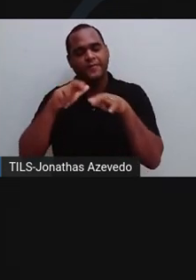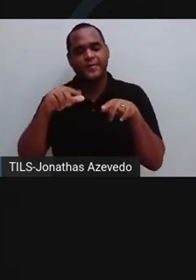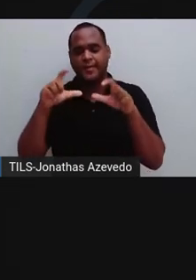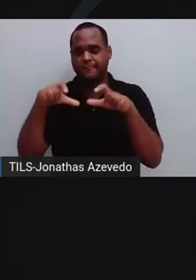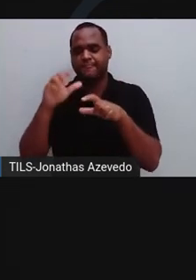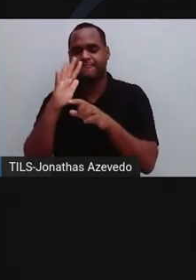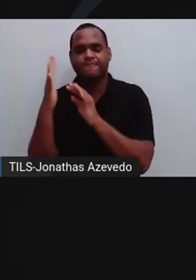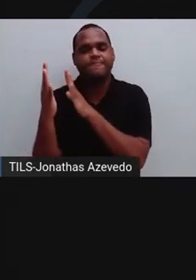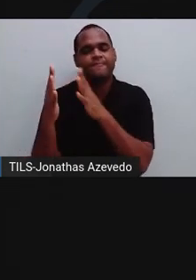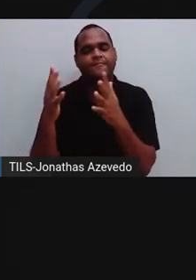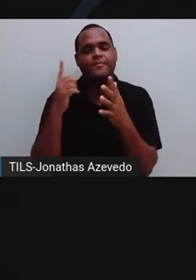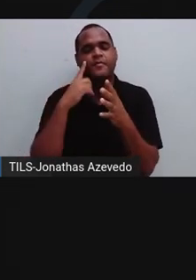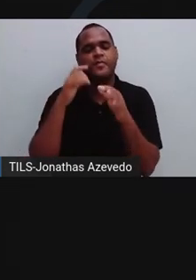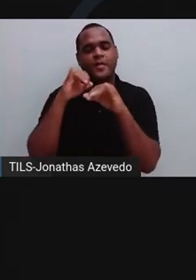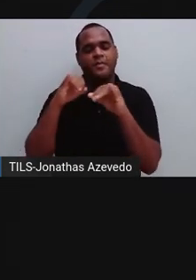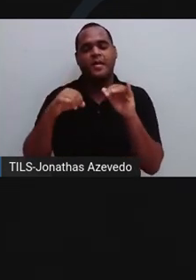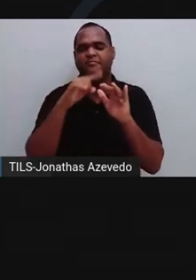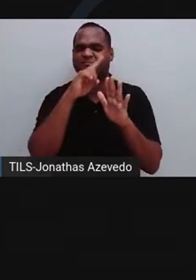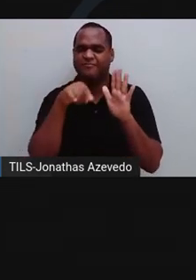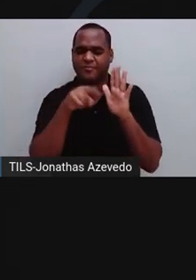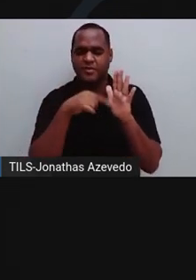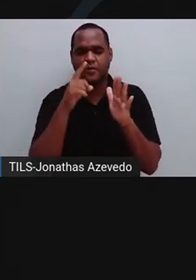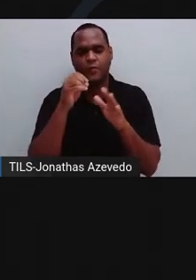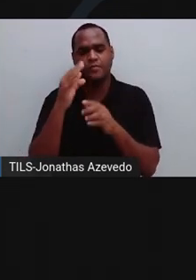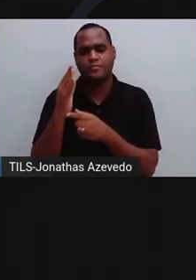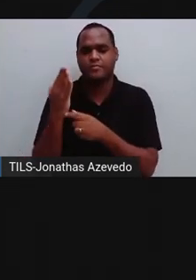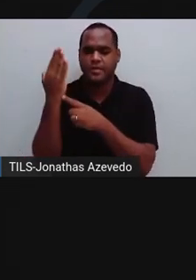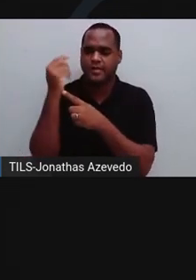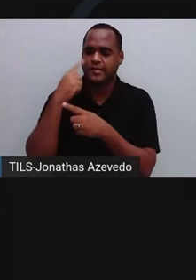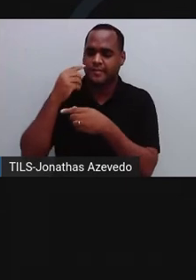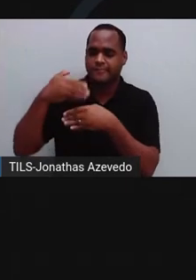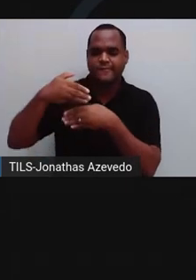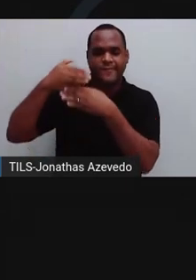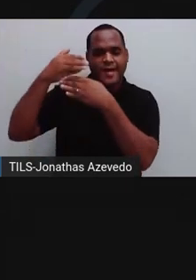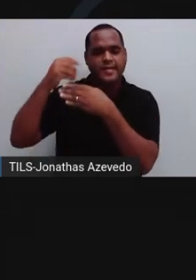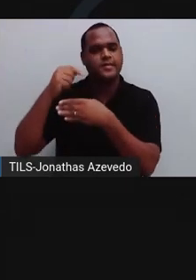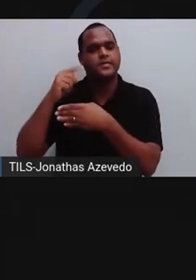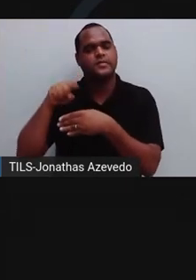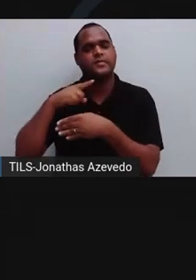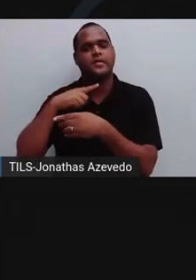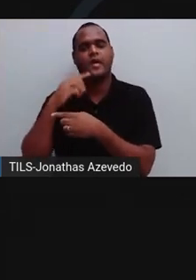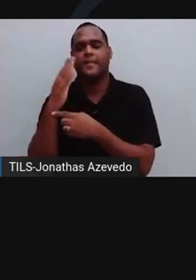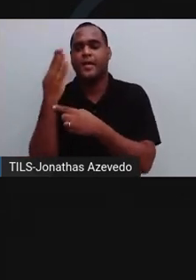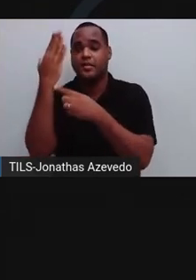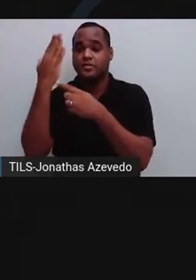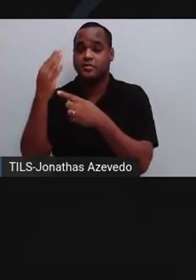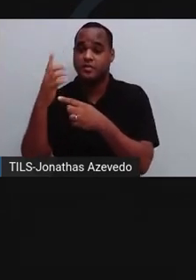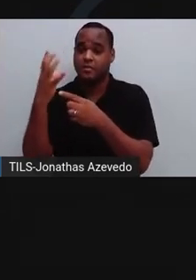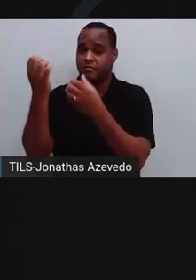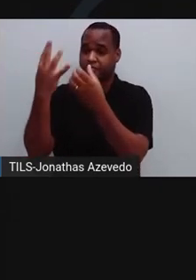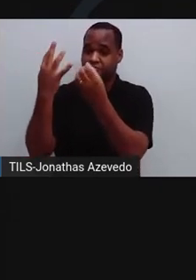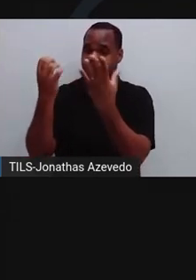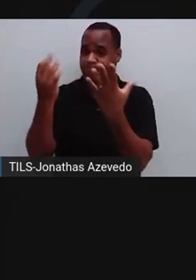restringindo a publicidade externa como outdoors, faixas, cartazes e tótens.